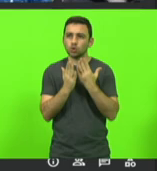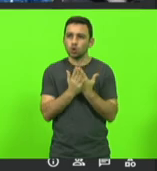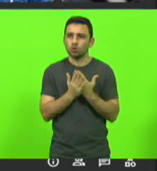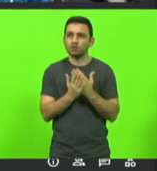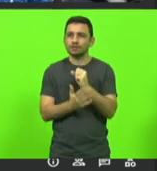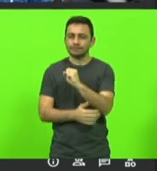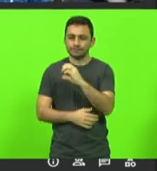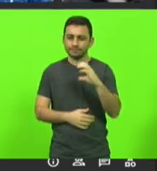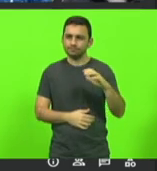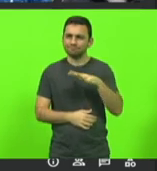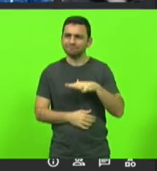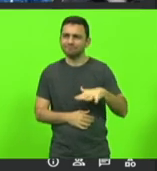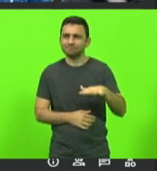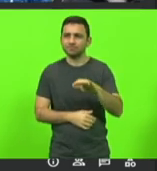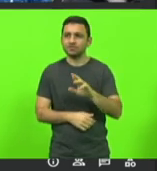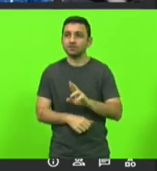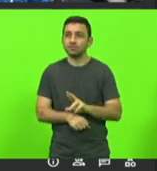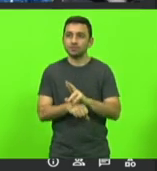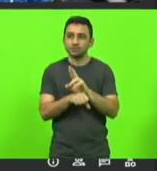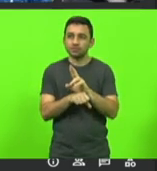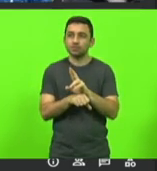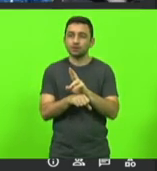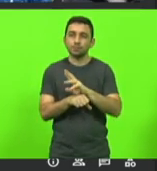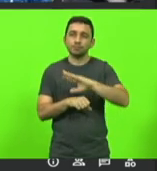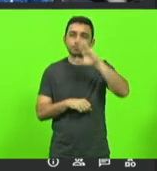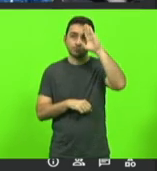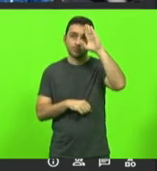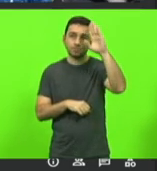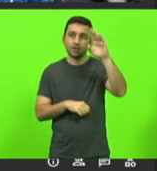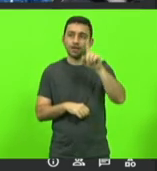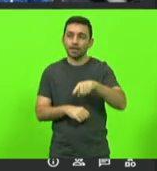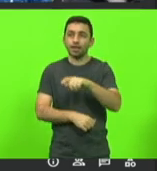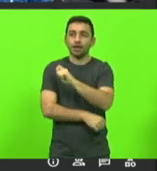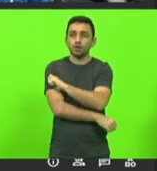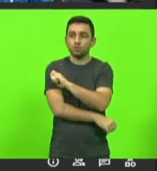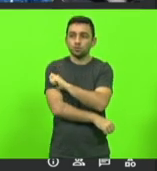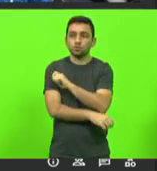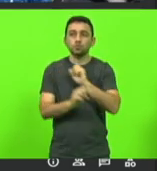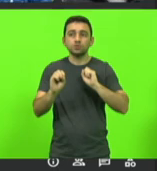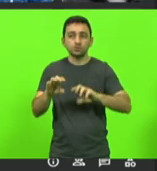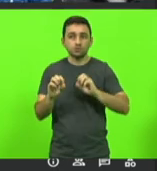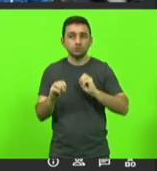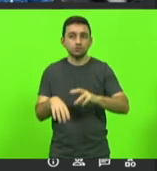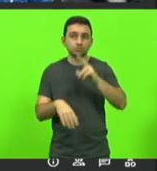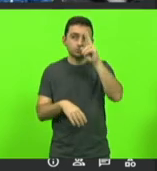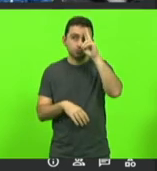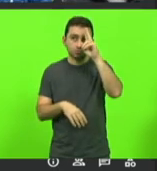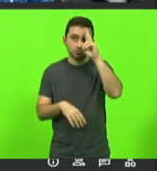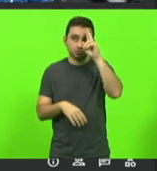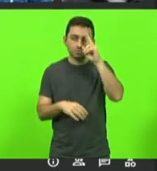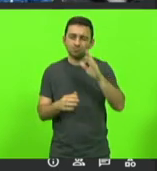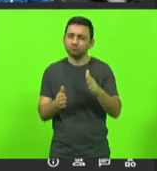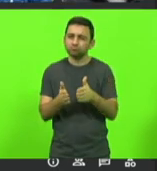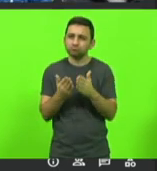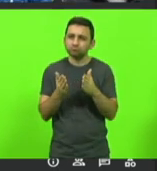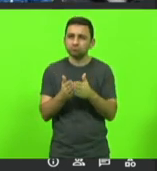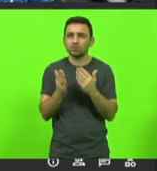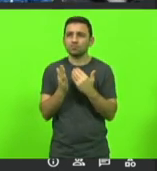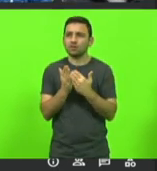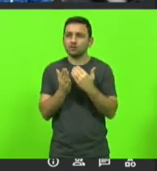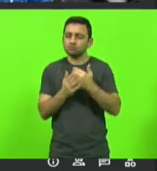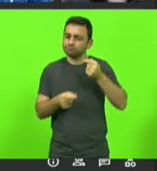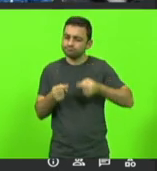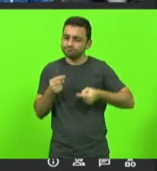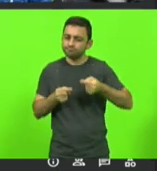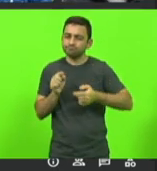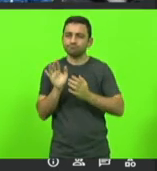Catarina, representando principalmente alunos do ensino médio, alunos mais carentes para discutir essa proposta.